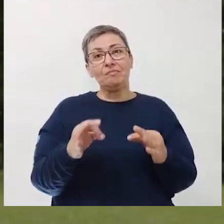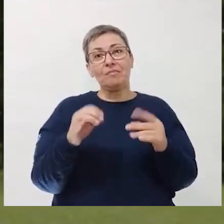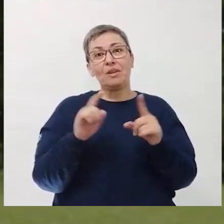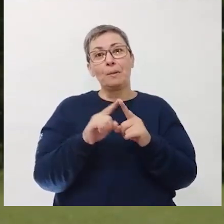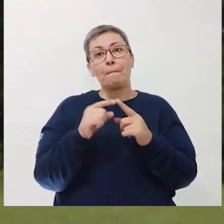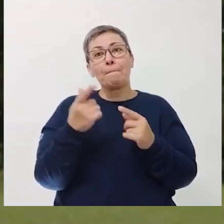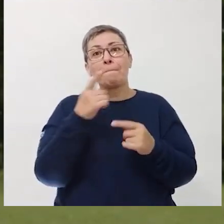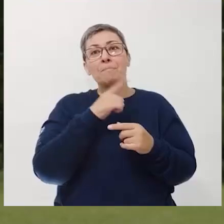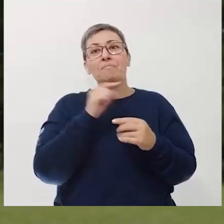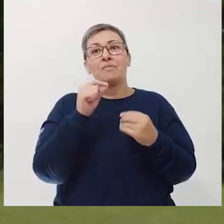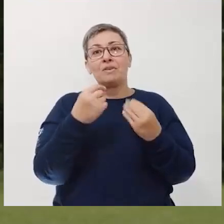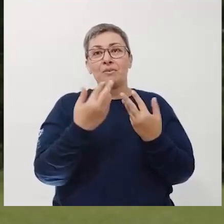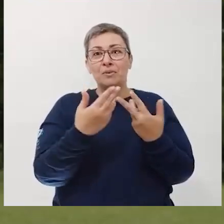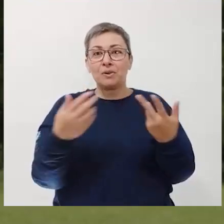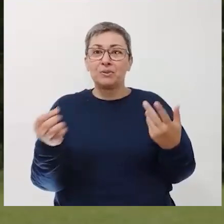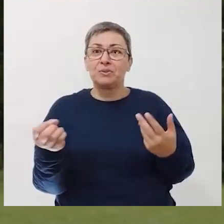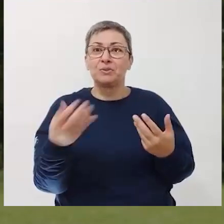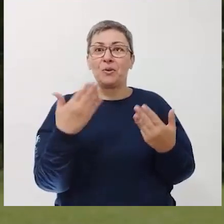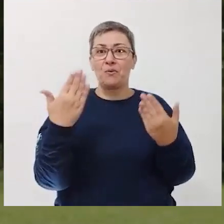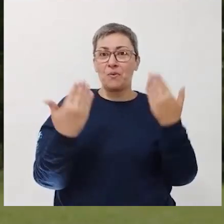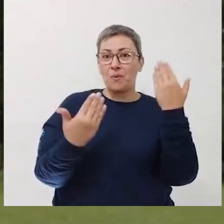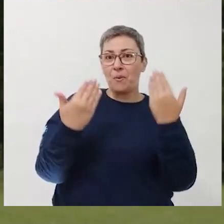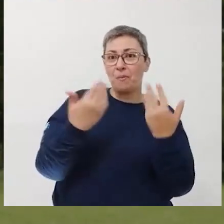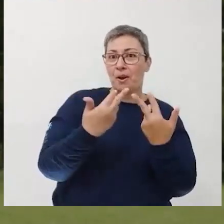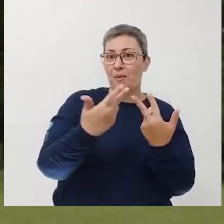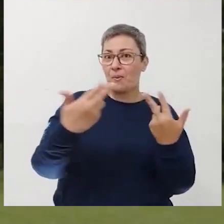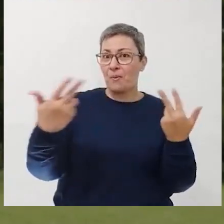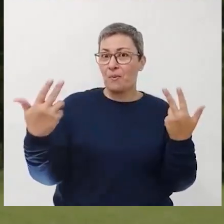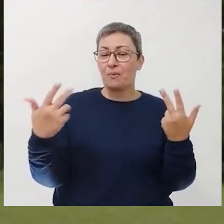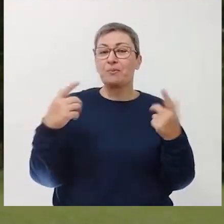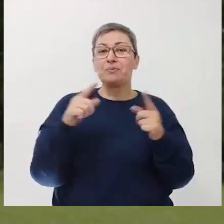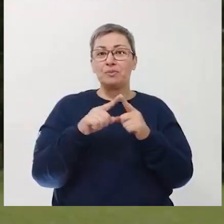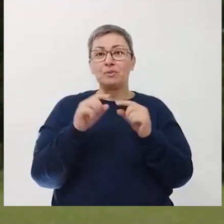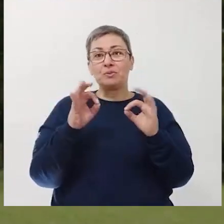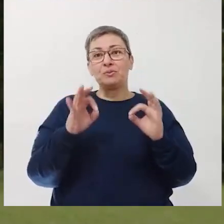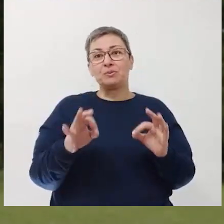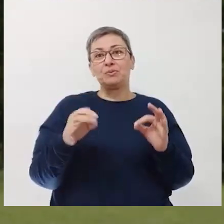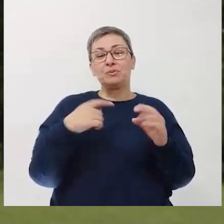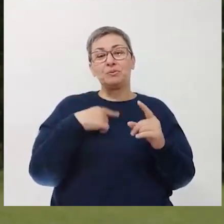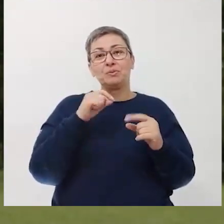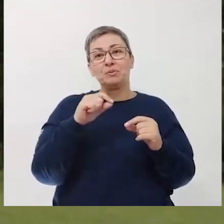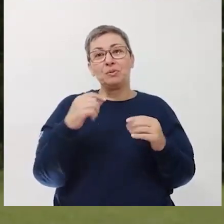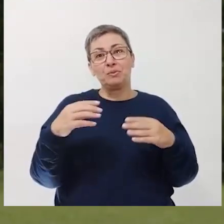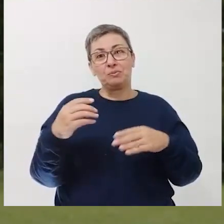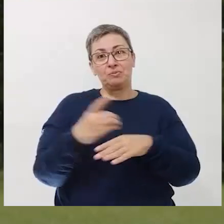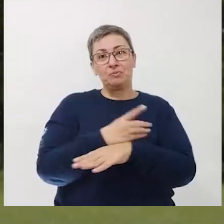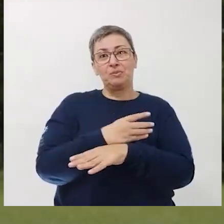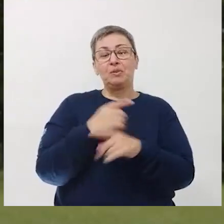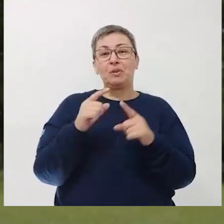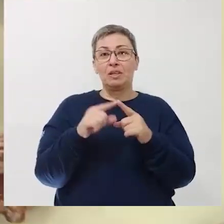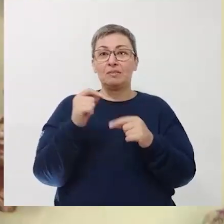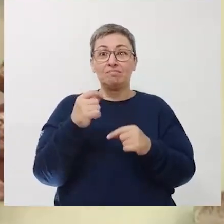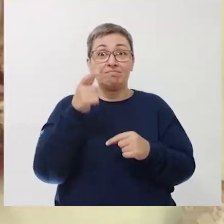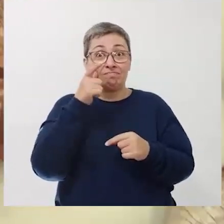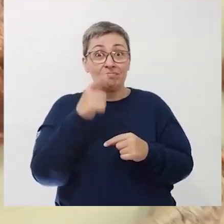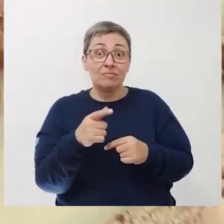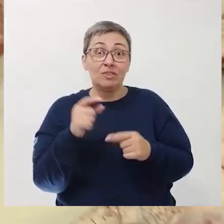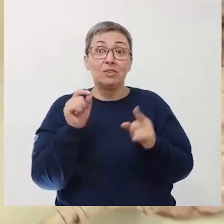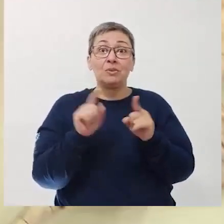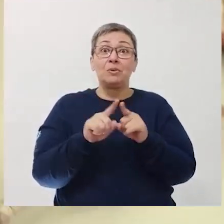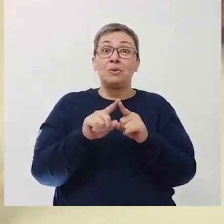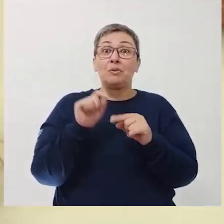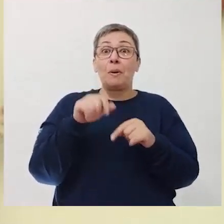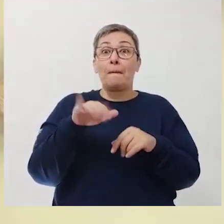servir realmente para a gente conseguir trazer coisa nova, comparar com outros animais, justamente esse fato de estar tão completo. E outra coisa